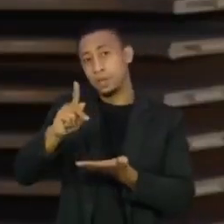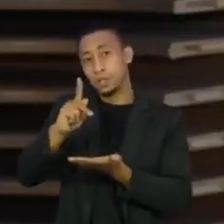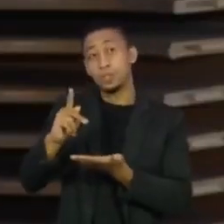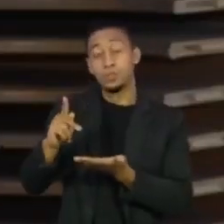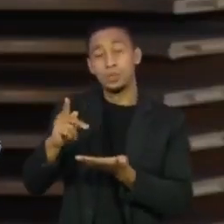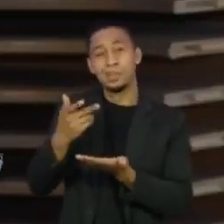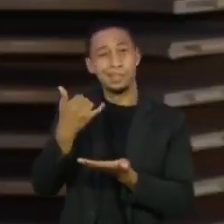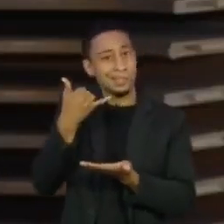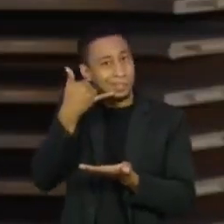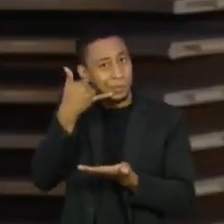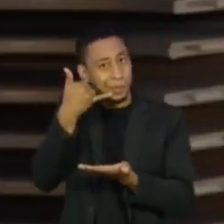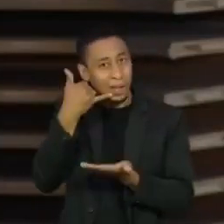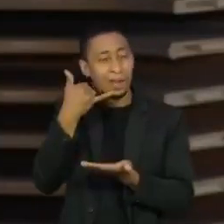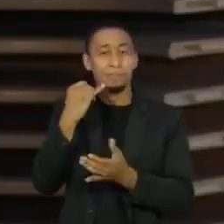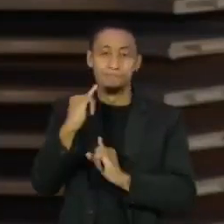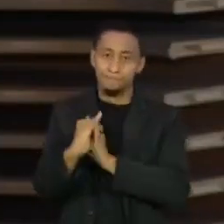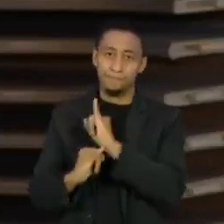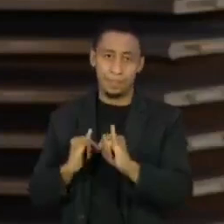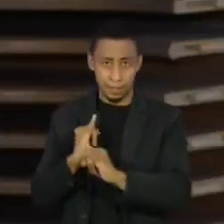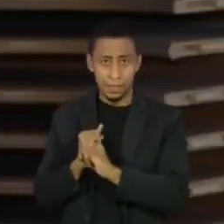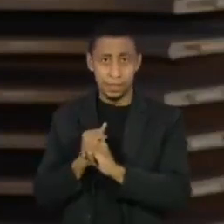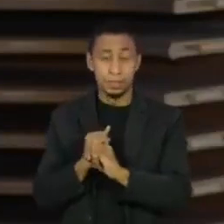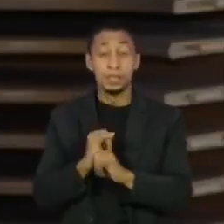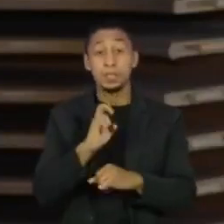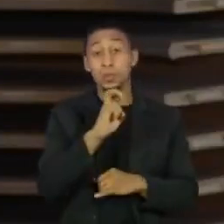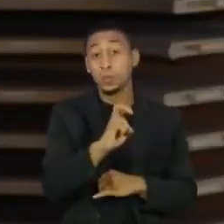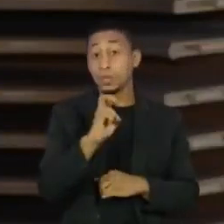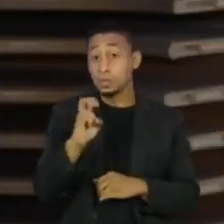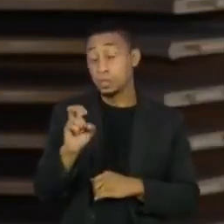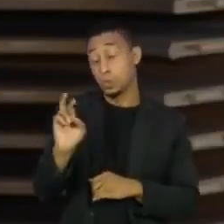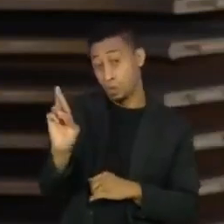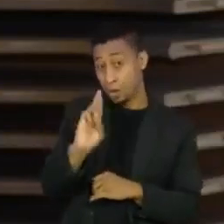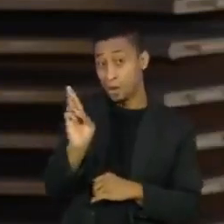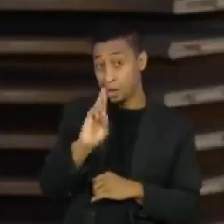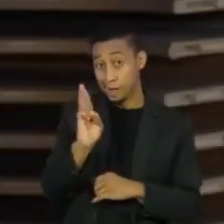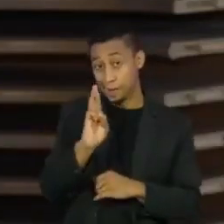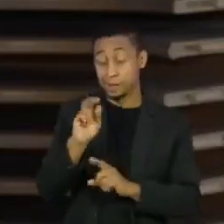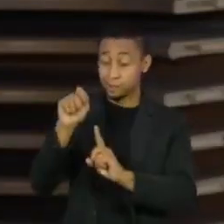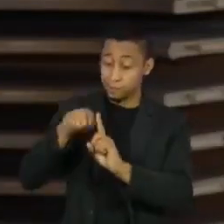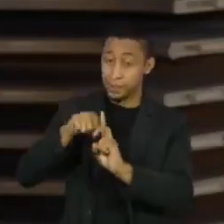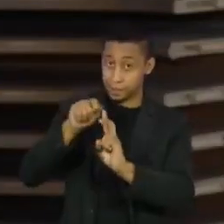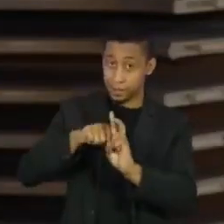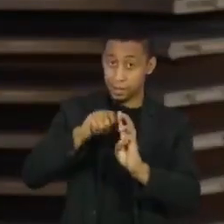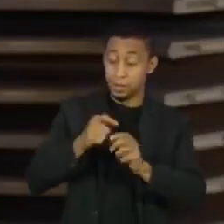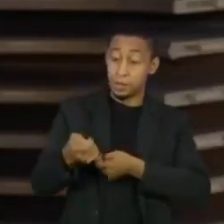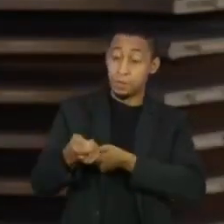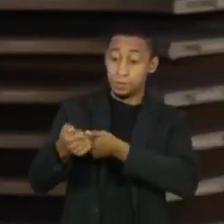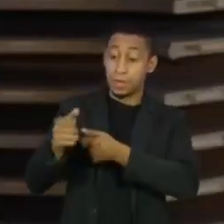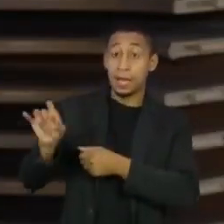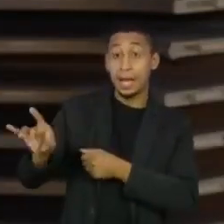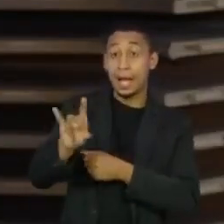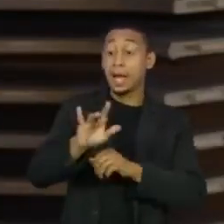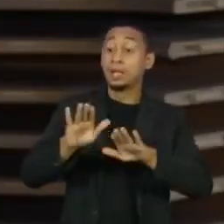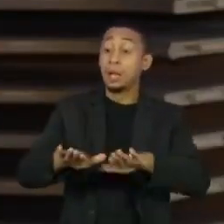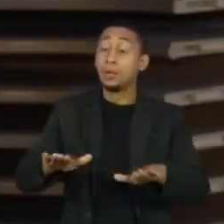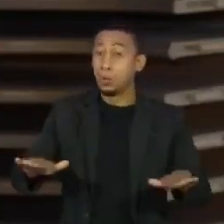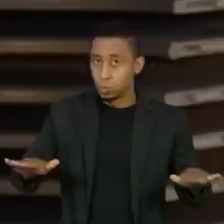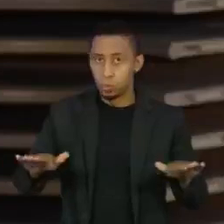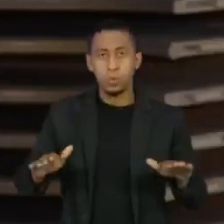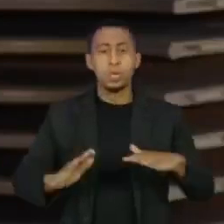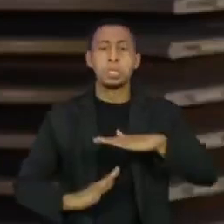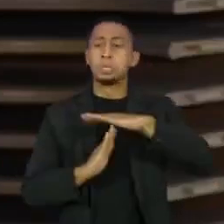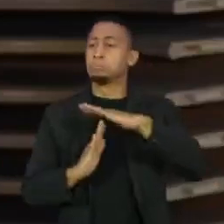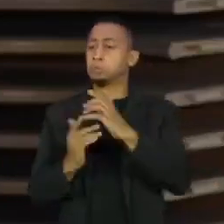de forma digital. São R$ 55,00 por mês por aluno sem limite de